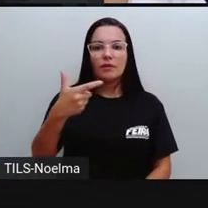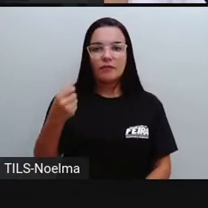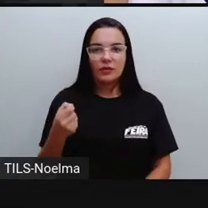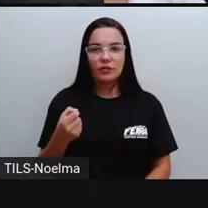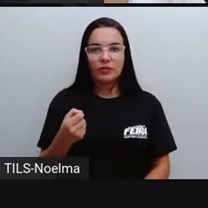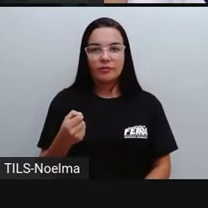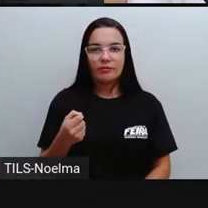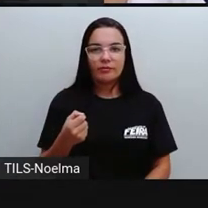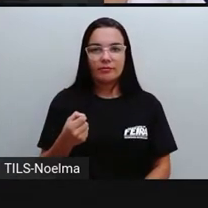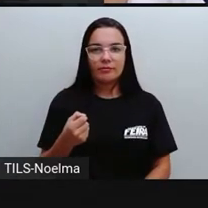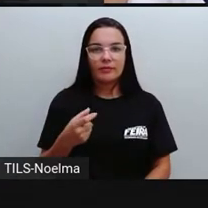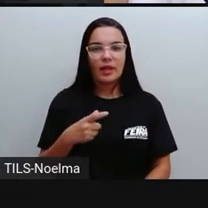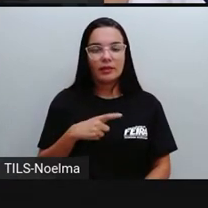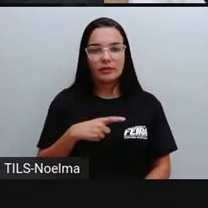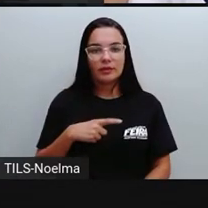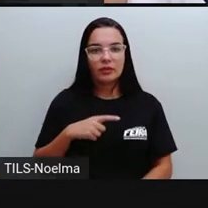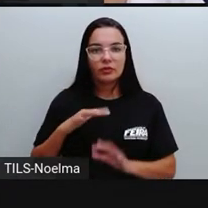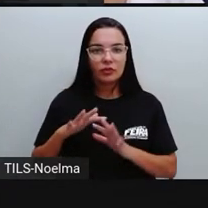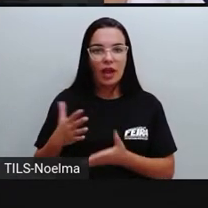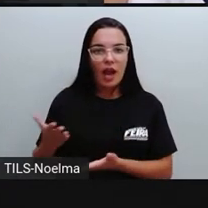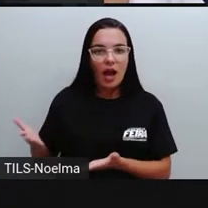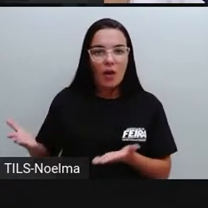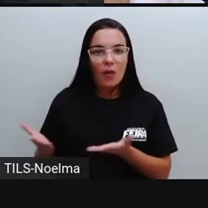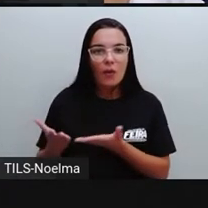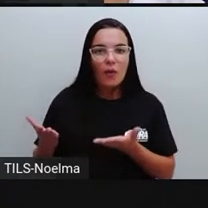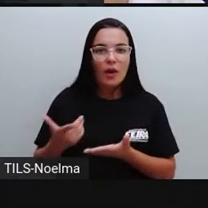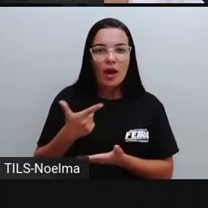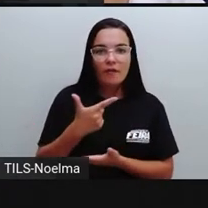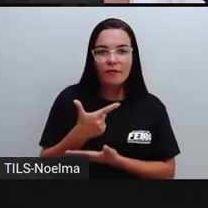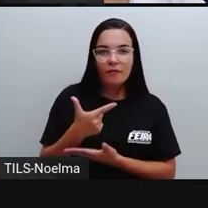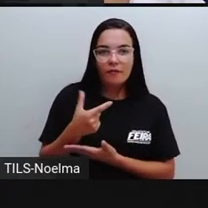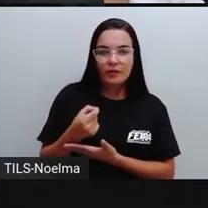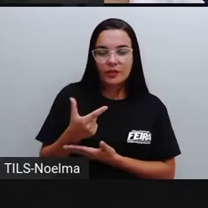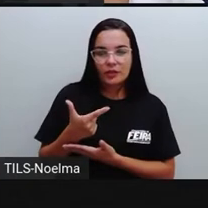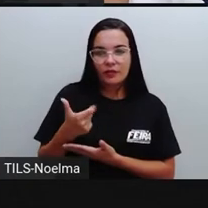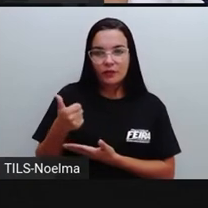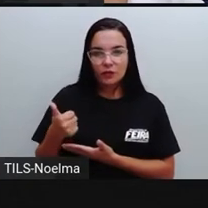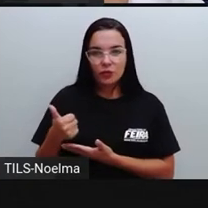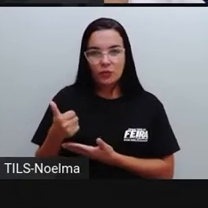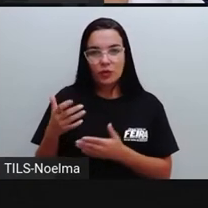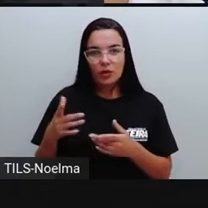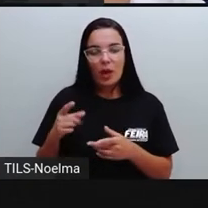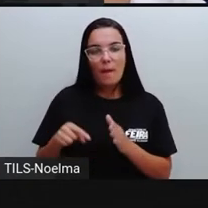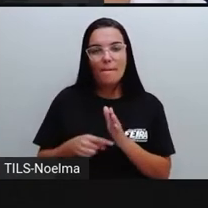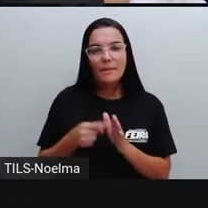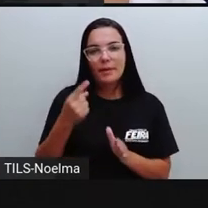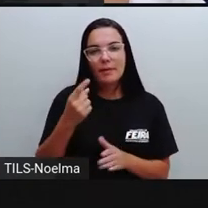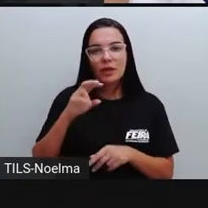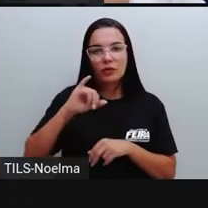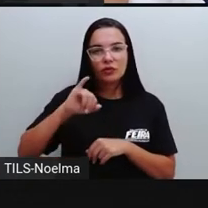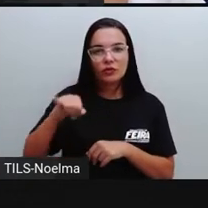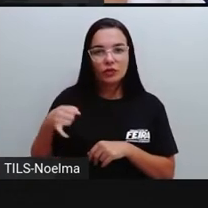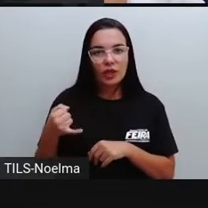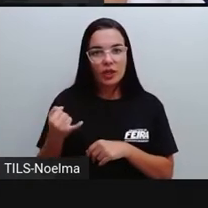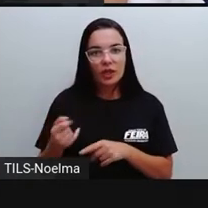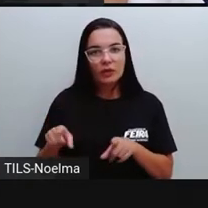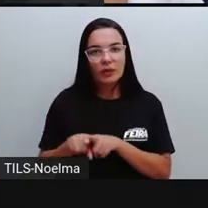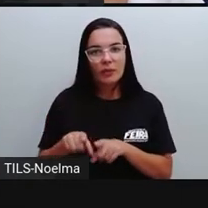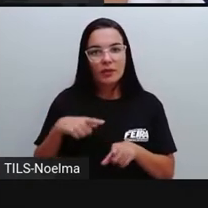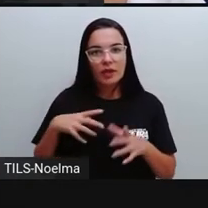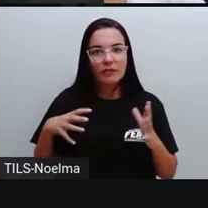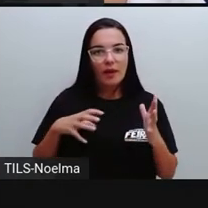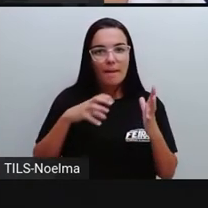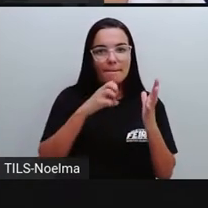tomaram posse em 2021, no dia 1º de janeiro, assim como teve a posse do prefeito e também